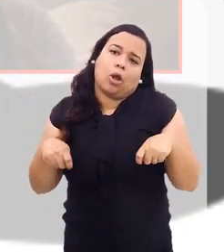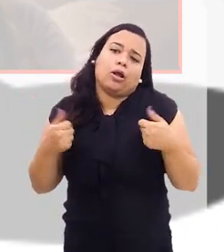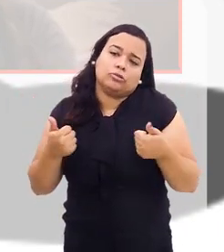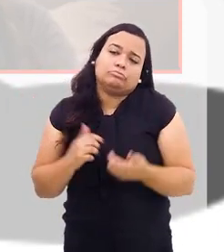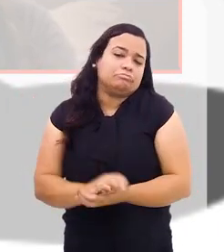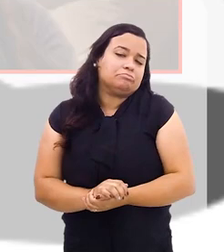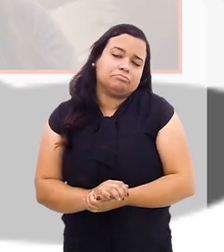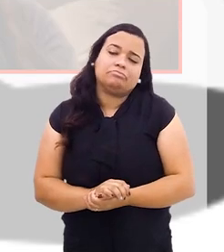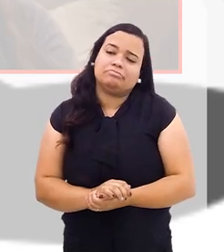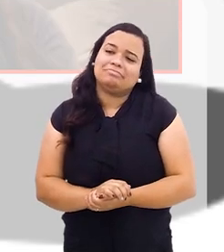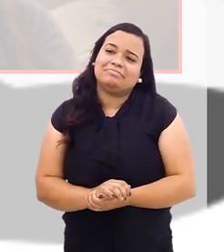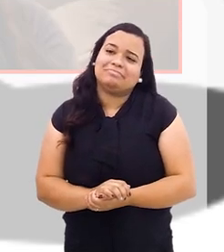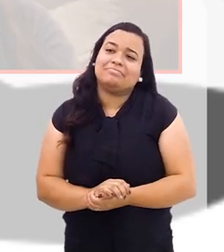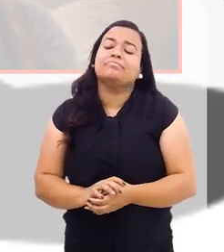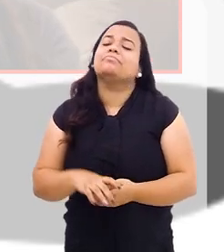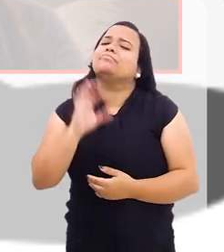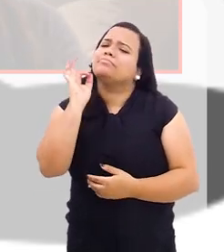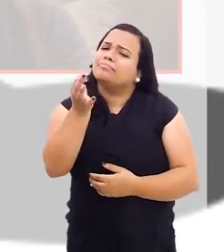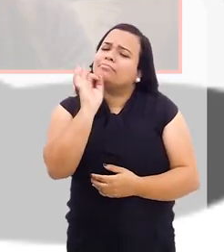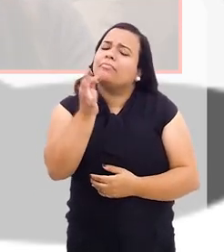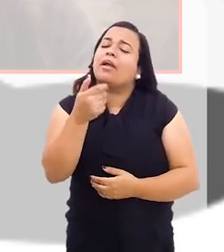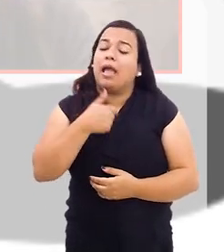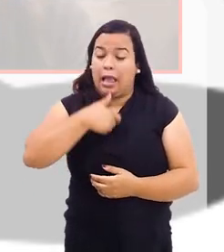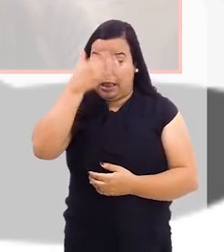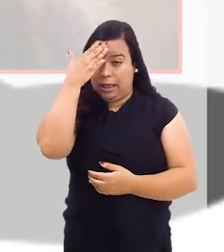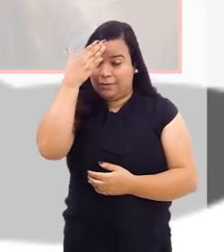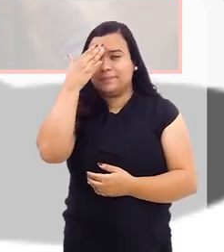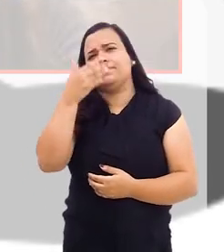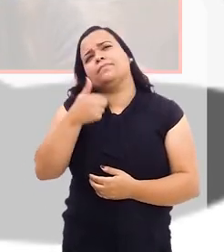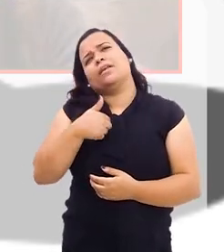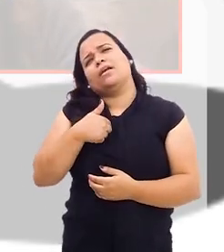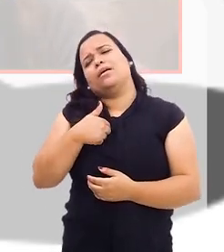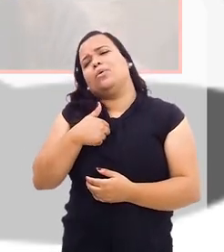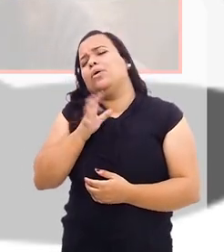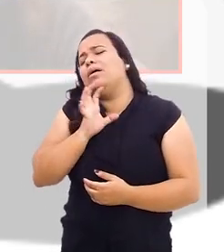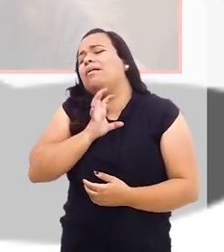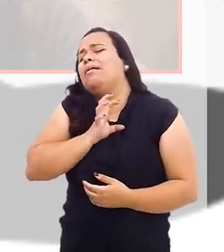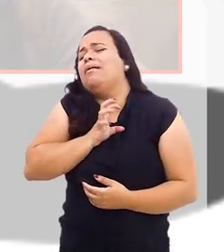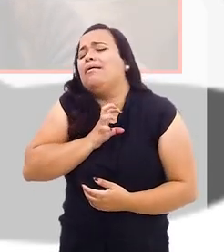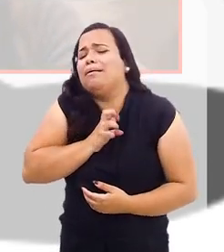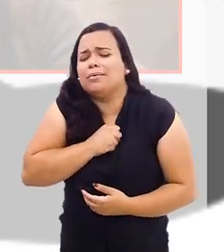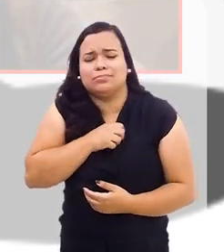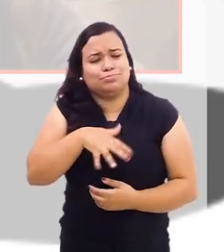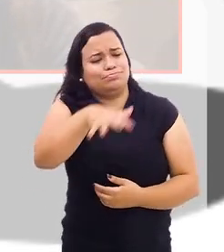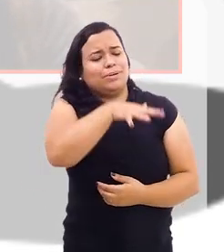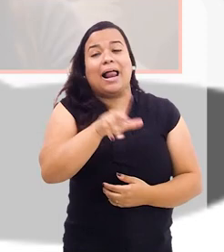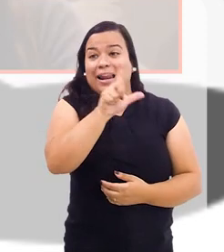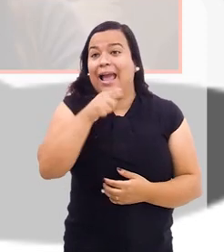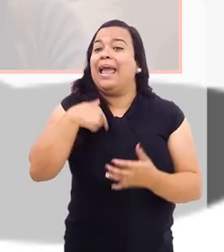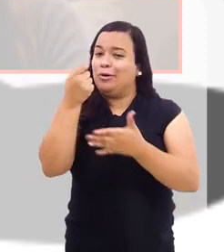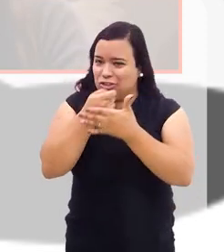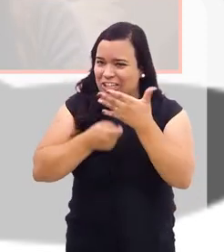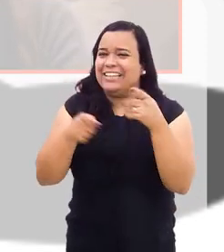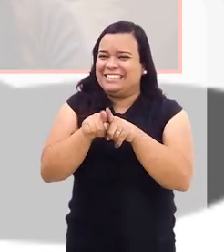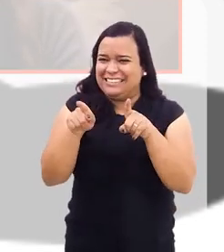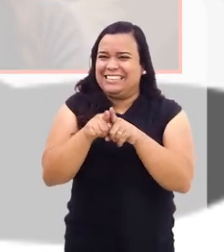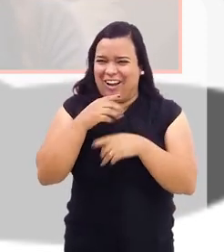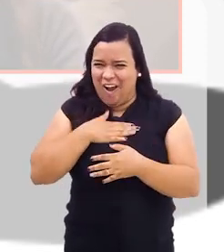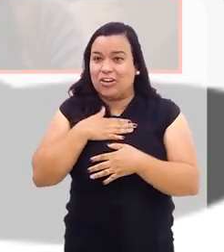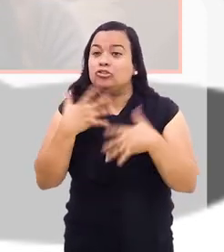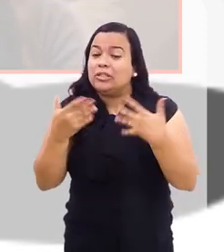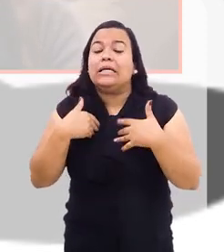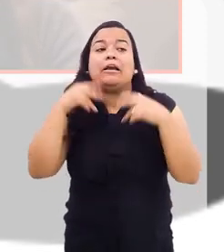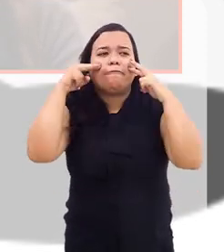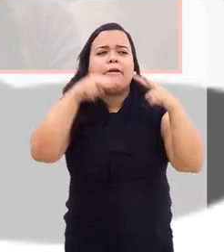outro momento do dia. Você sabe, eu assisto, eu tenho fascinação pelo mundo literário, escrevo também, portanto, assisto